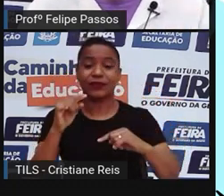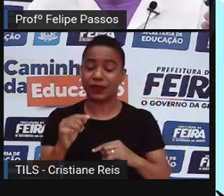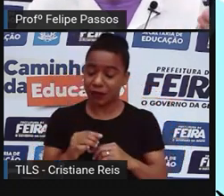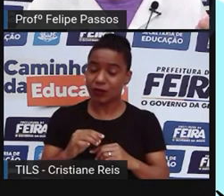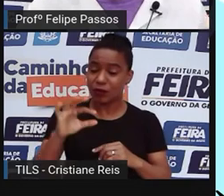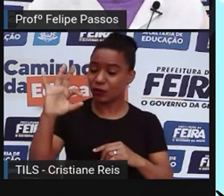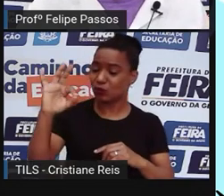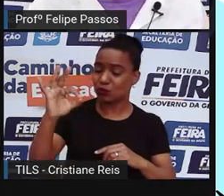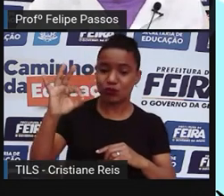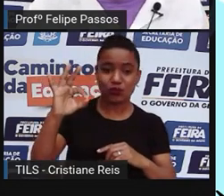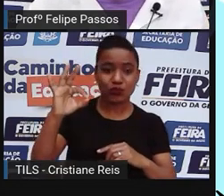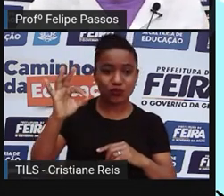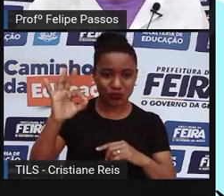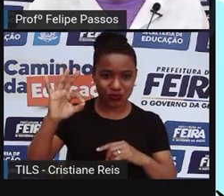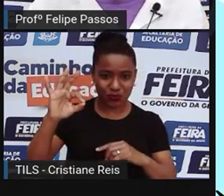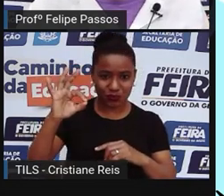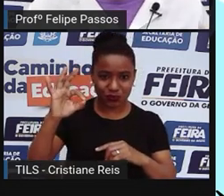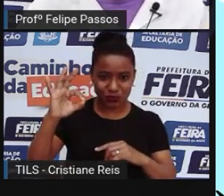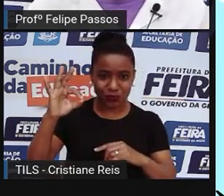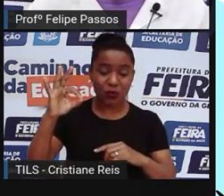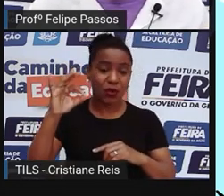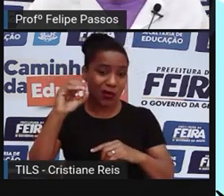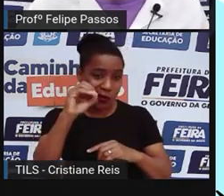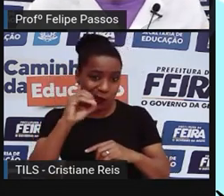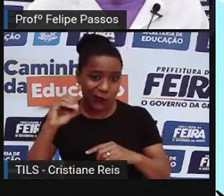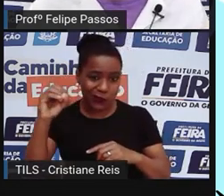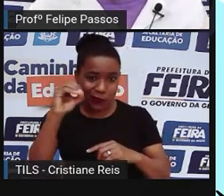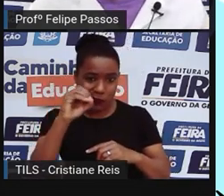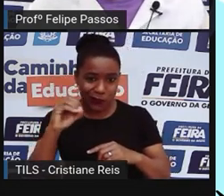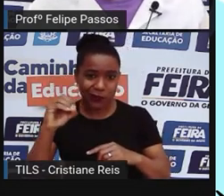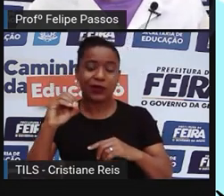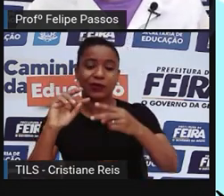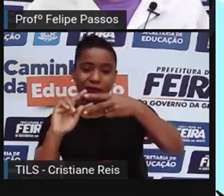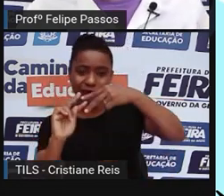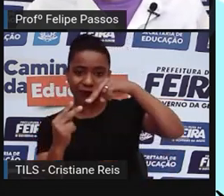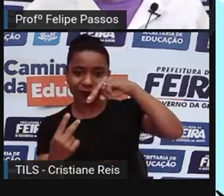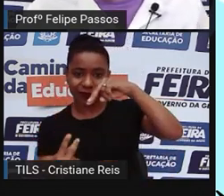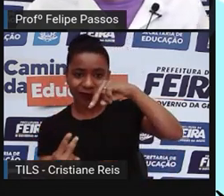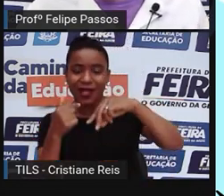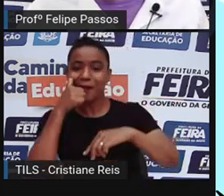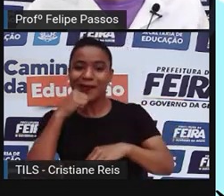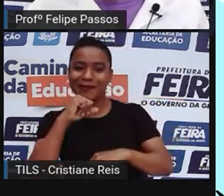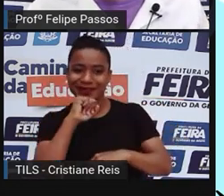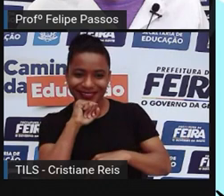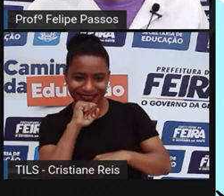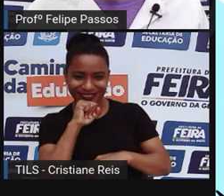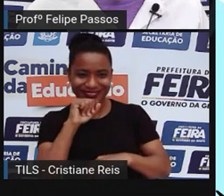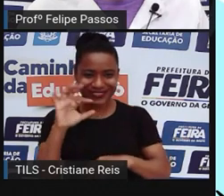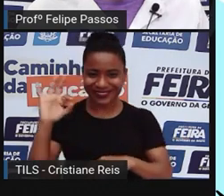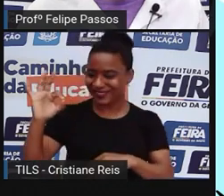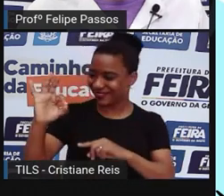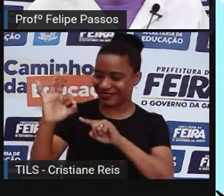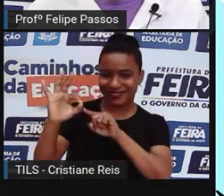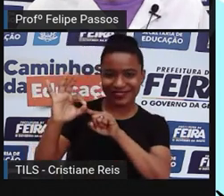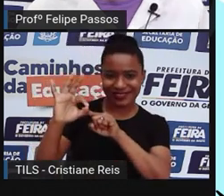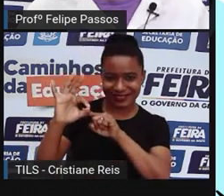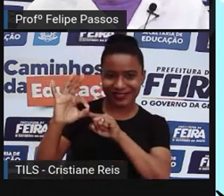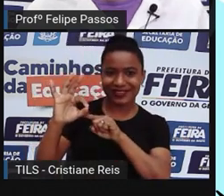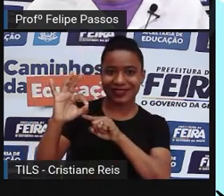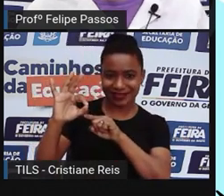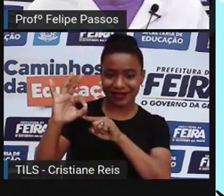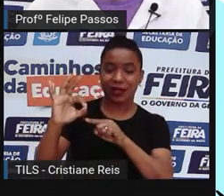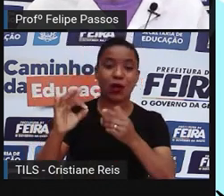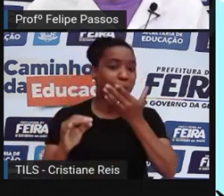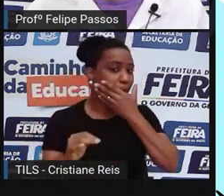carrega metade do material genético do DNA da mãe, e a célula espermatozoide, que é do pai, carrega